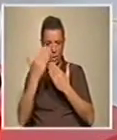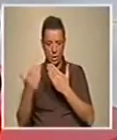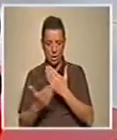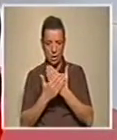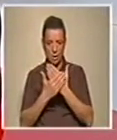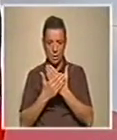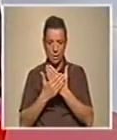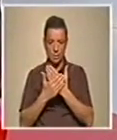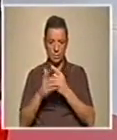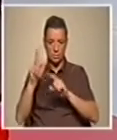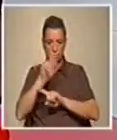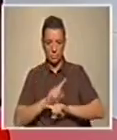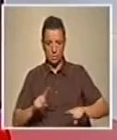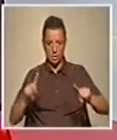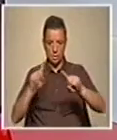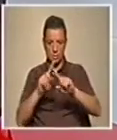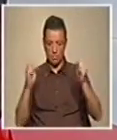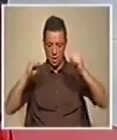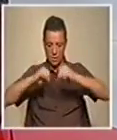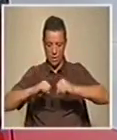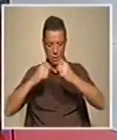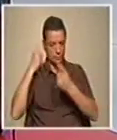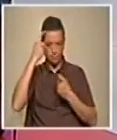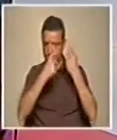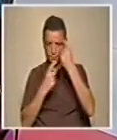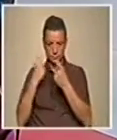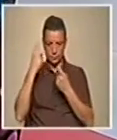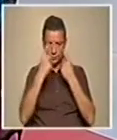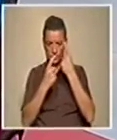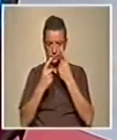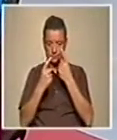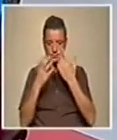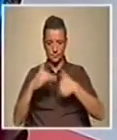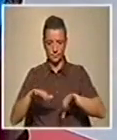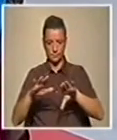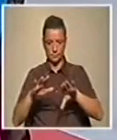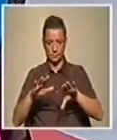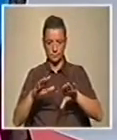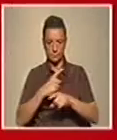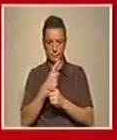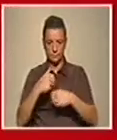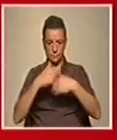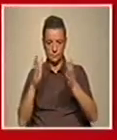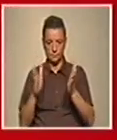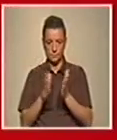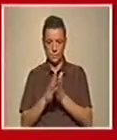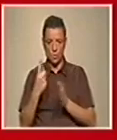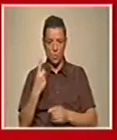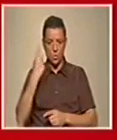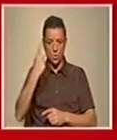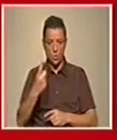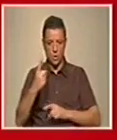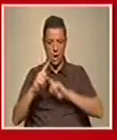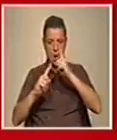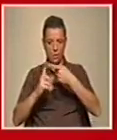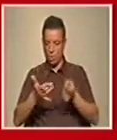Demoraram muito tempo a proceder por até chegar a este ponto ou não? Demora sempre um bocadinho, eu creio que ao todo demorou cerca de um ano. Cerca de um